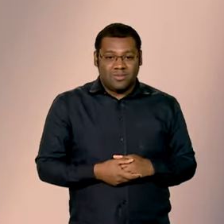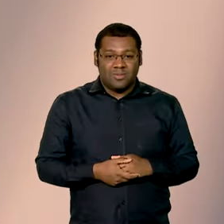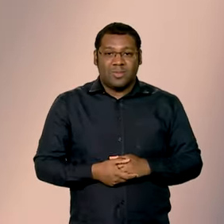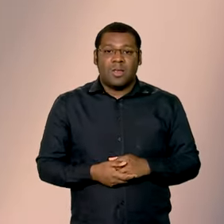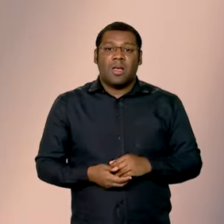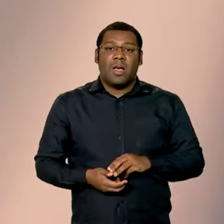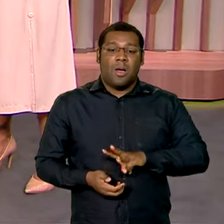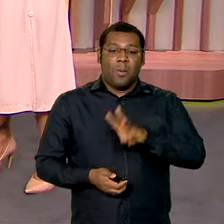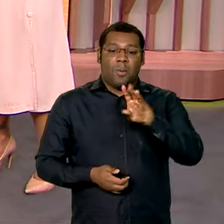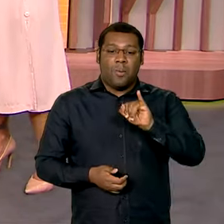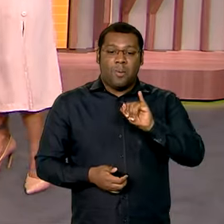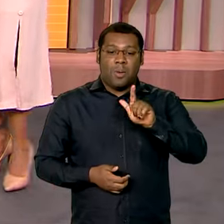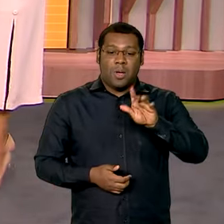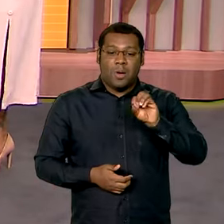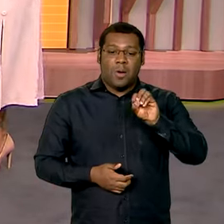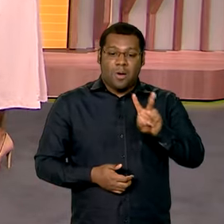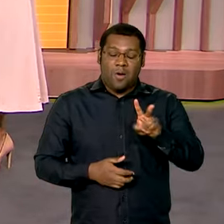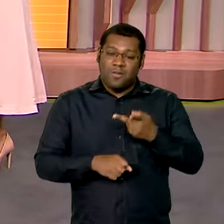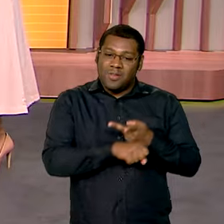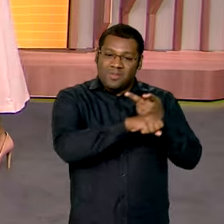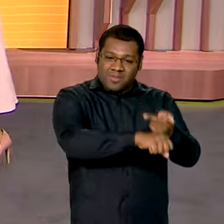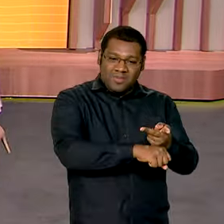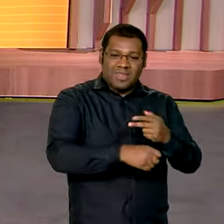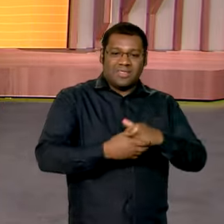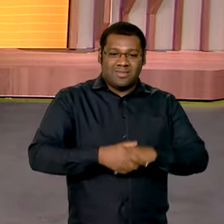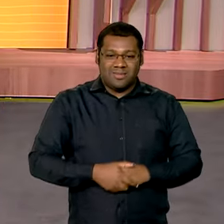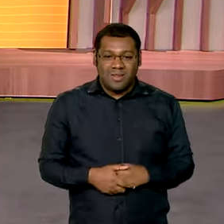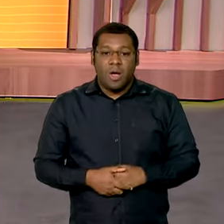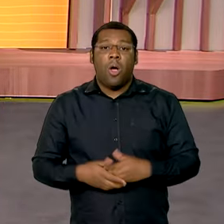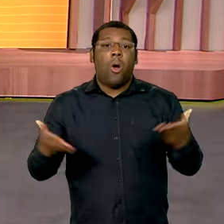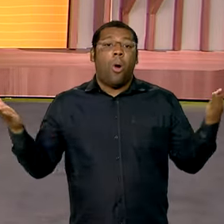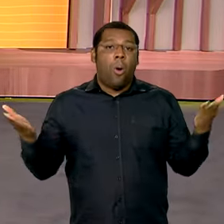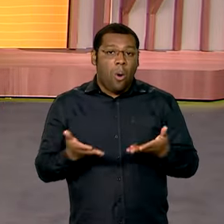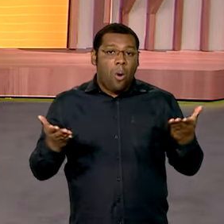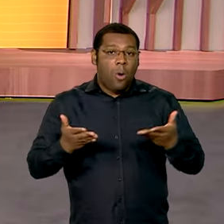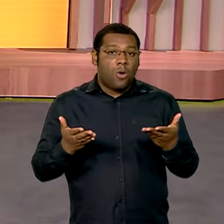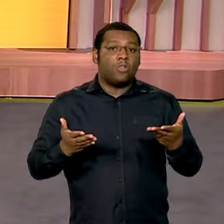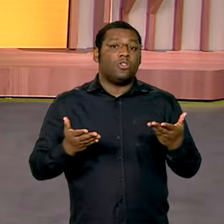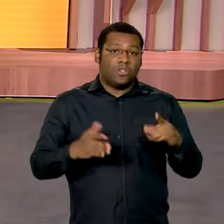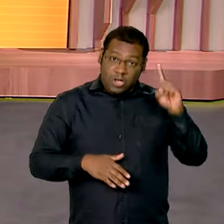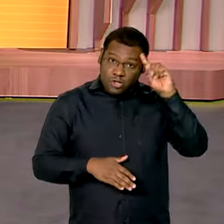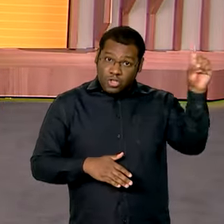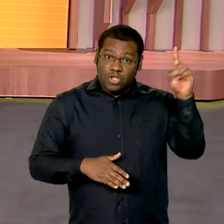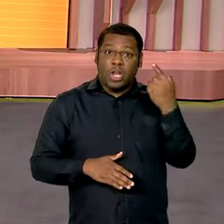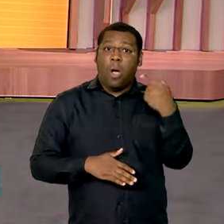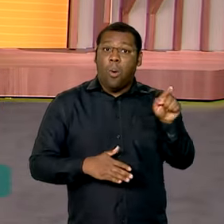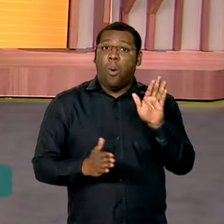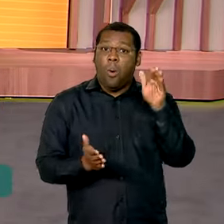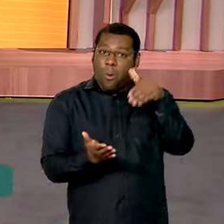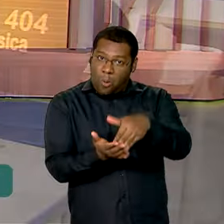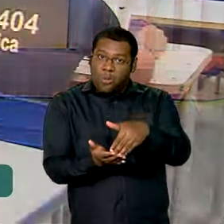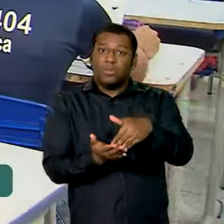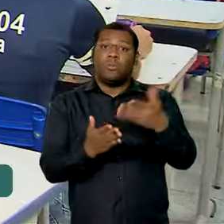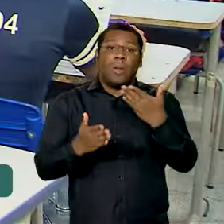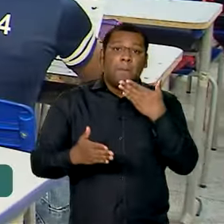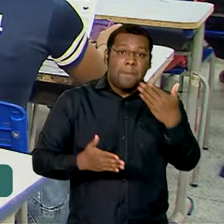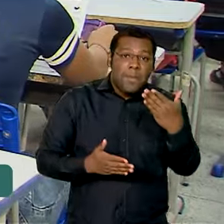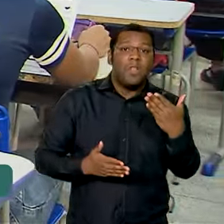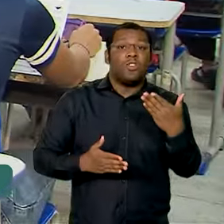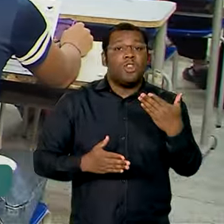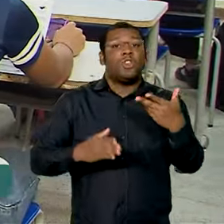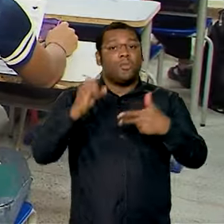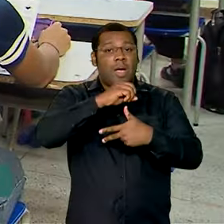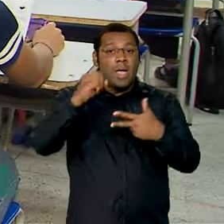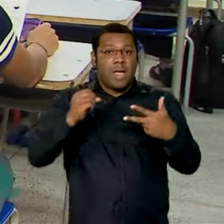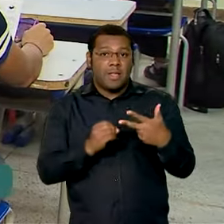UiGov. E hoje é o último dia para solicitar a isenção da taxa de inscrição no Enem. Podem fazer o exame